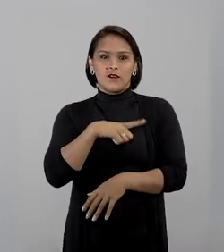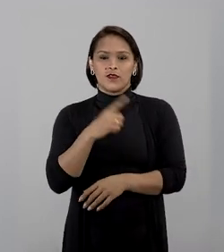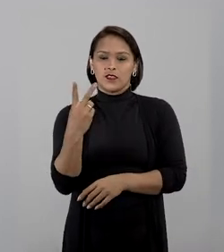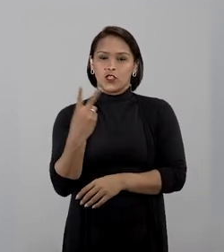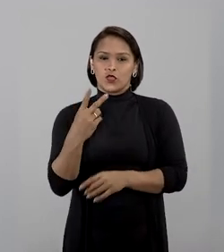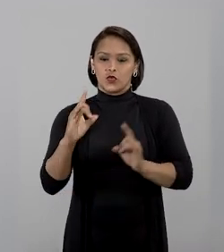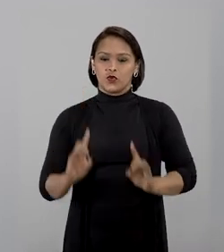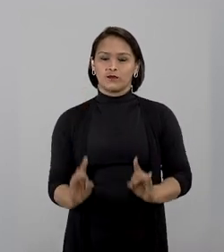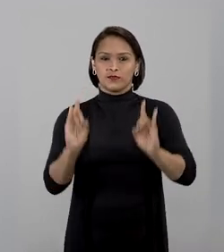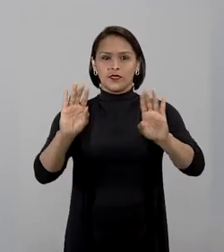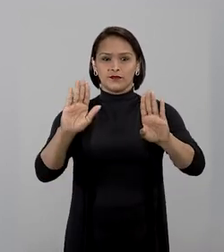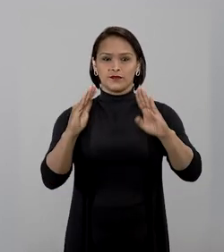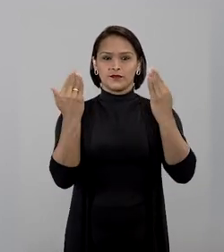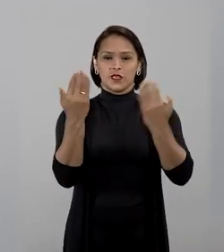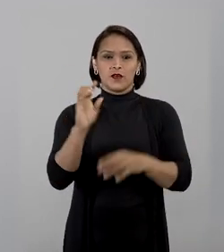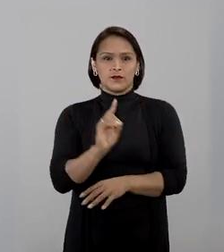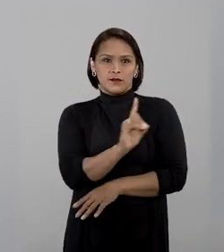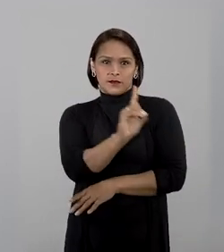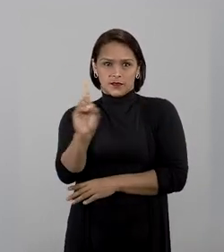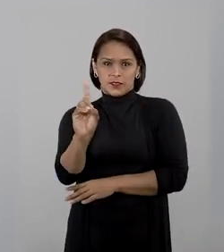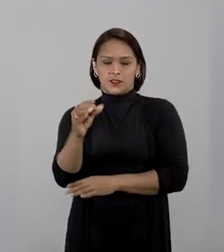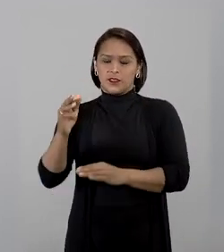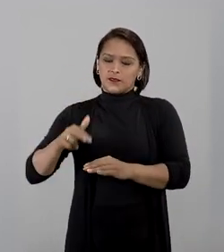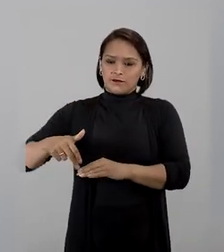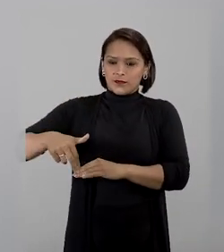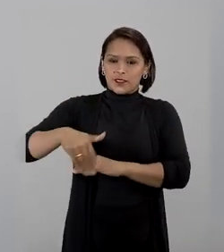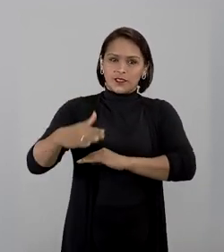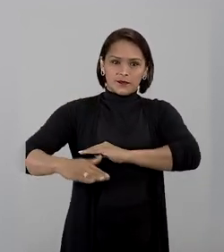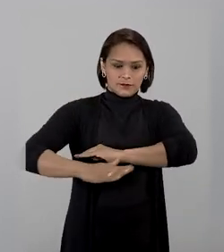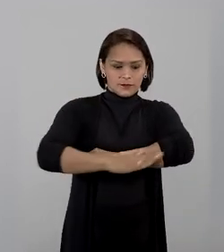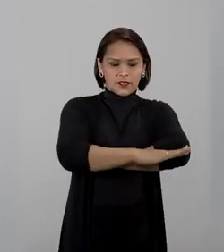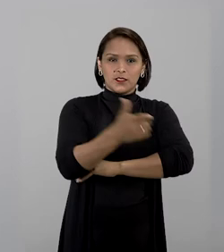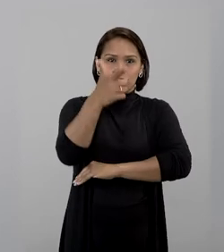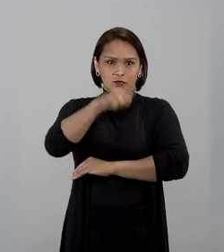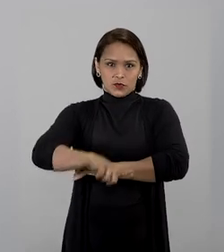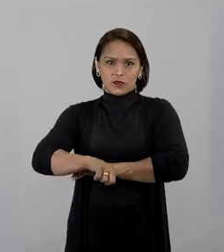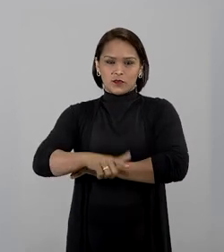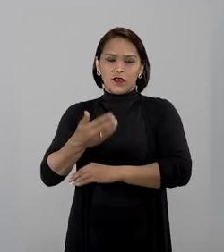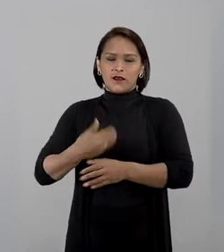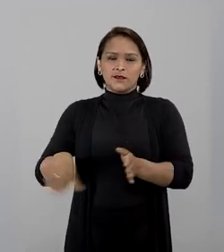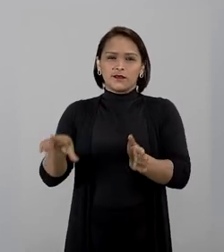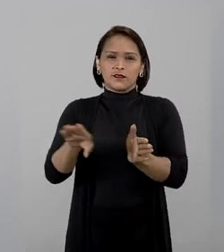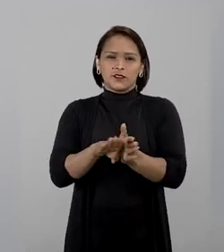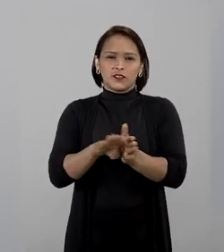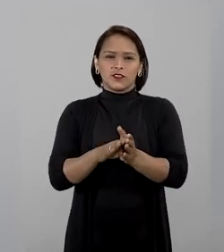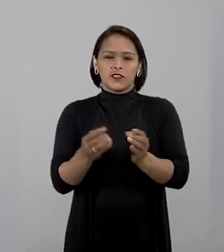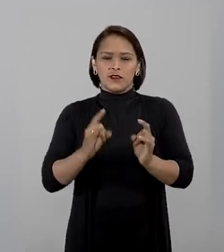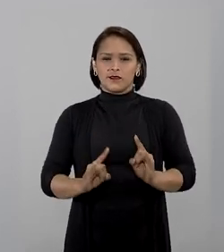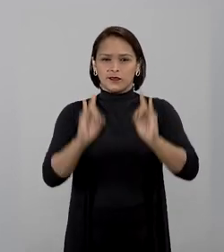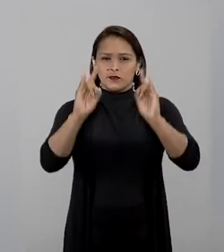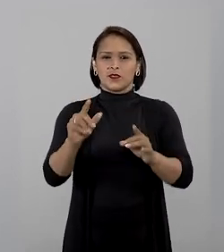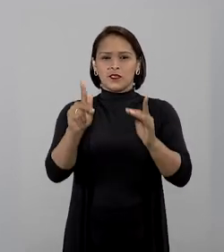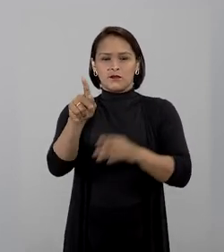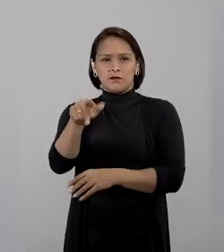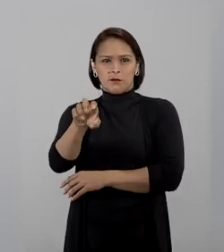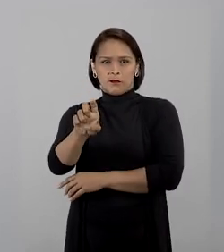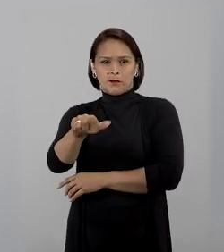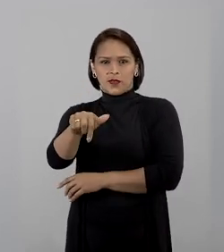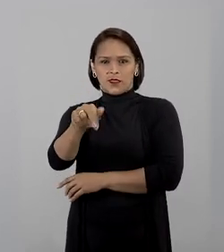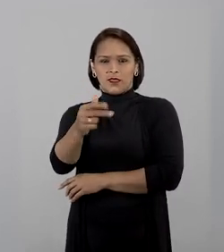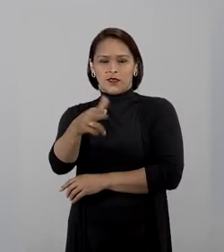dois prédios redondos. Vire à direita e atravesse a faixa de pedestres. Você chegará no prédio dos plenários.